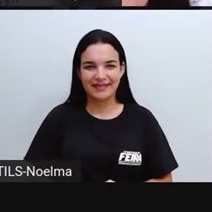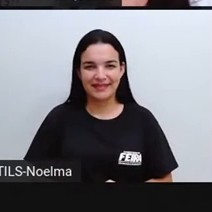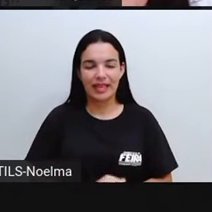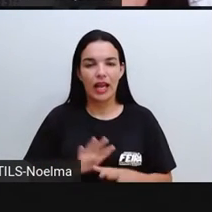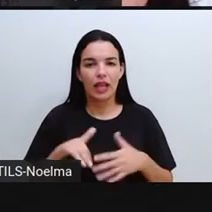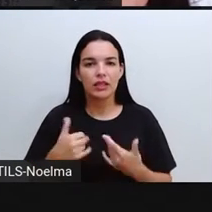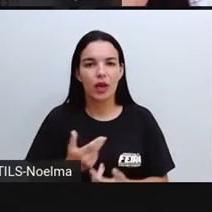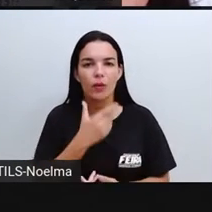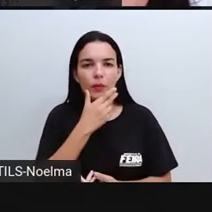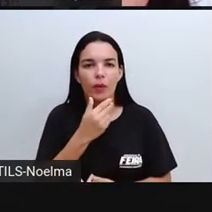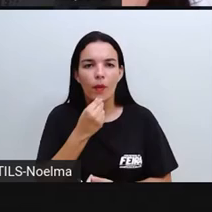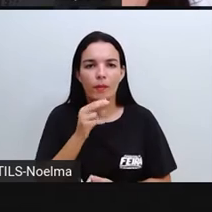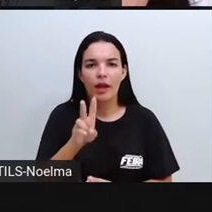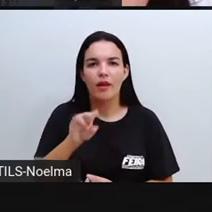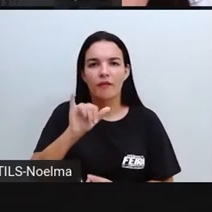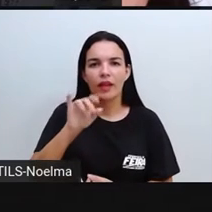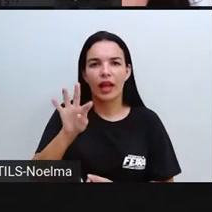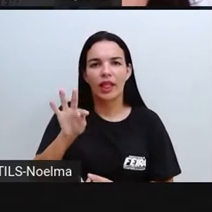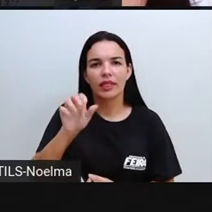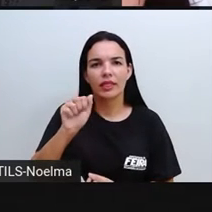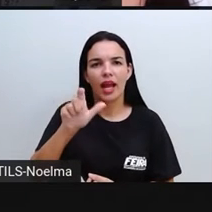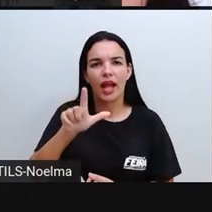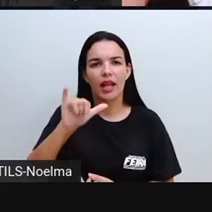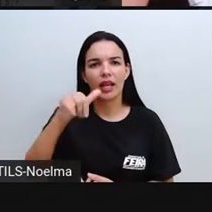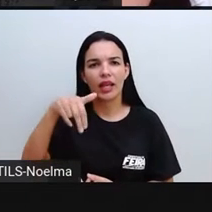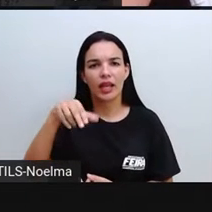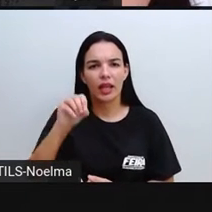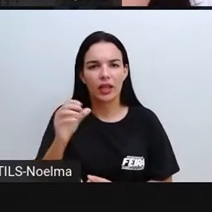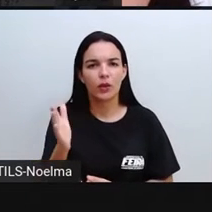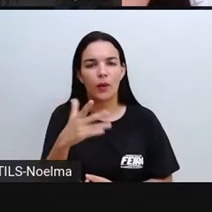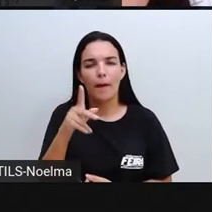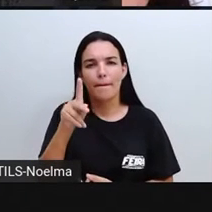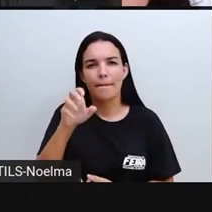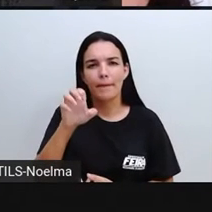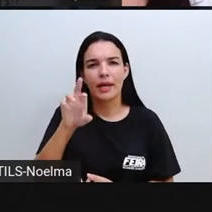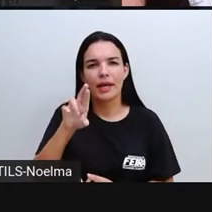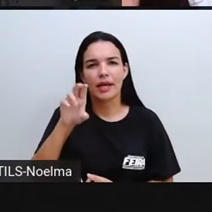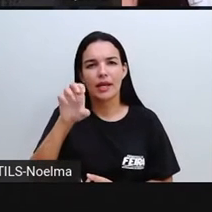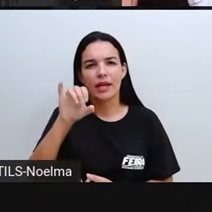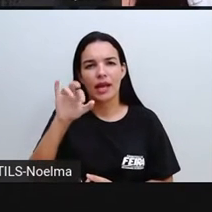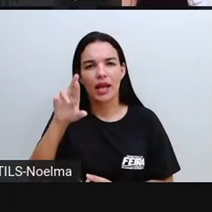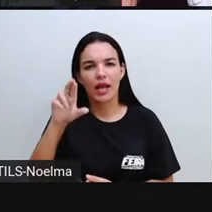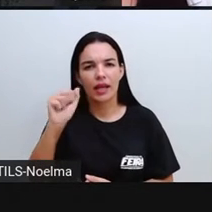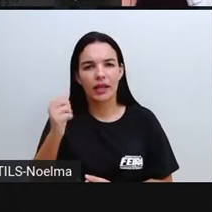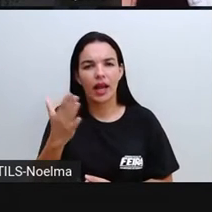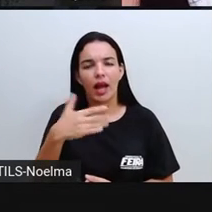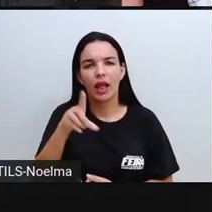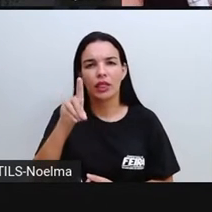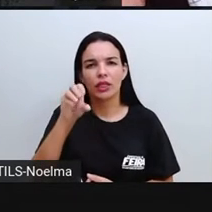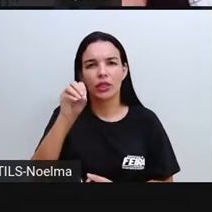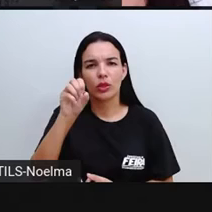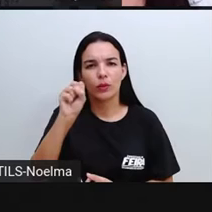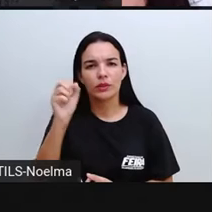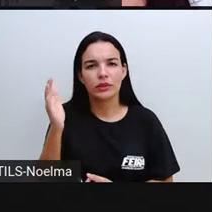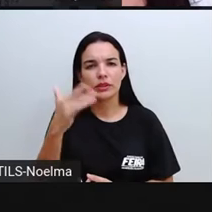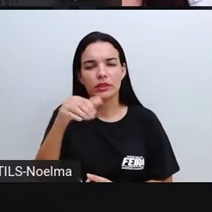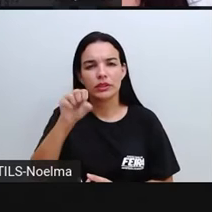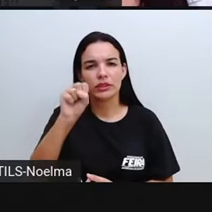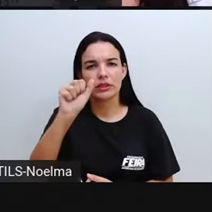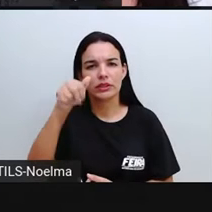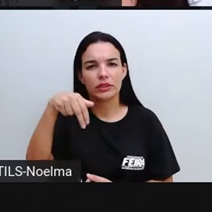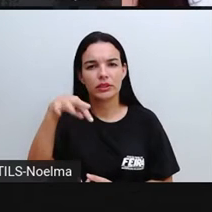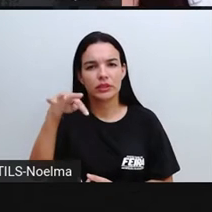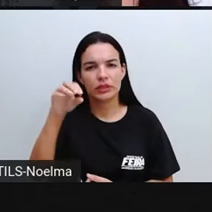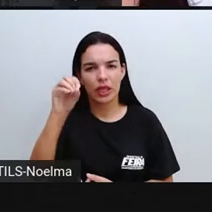Vitalino Pereira dos Santos, conhecido como o mestre Vitalino, nasceu na cidade de Caruaru, Pernambuco, no dia 10 de